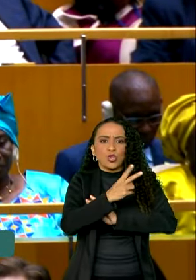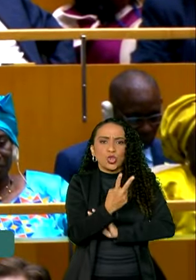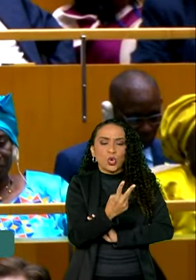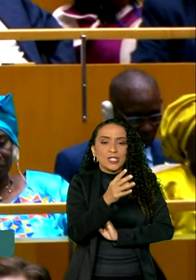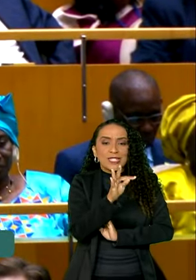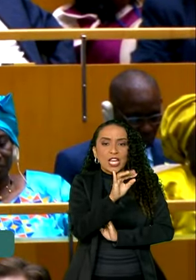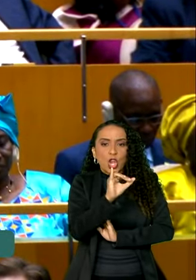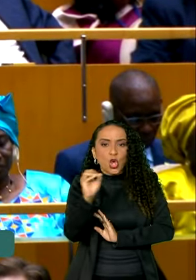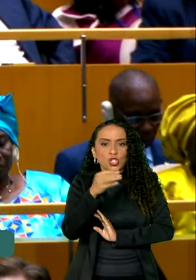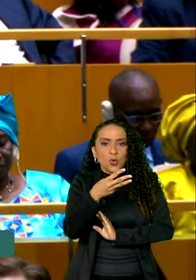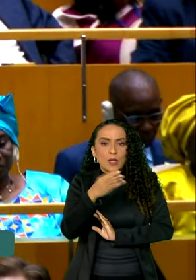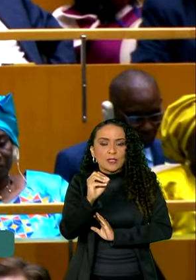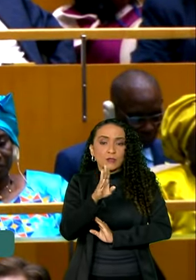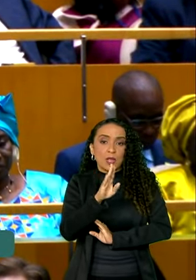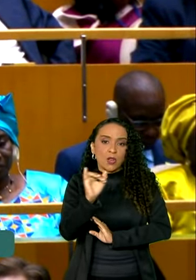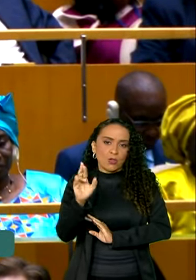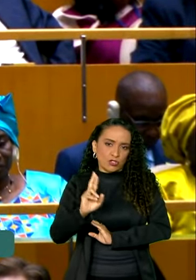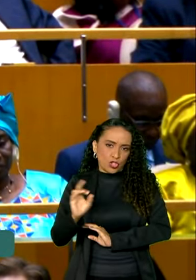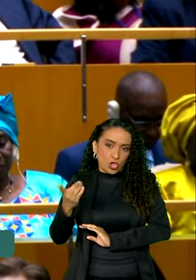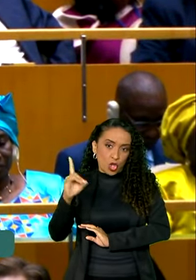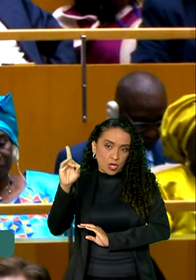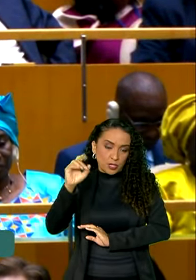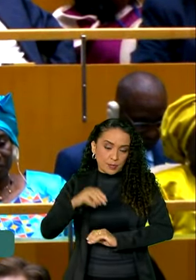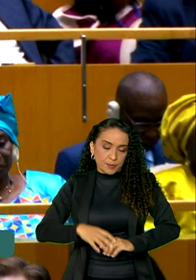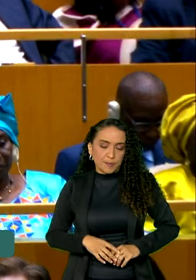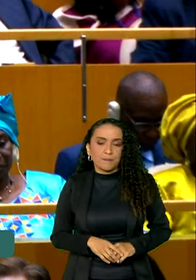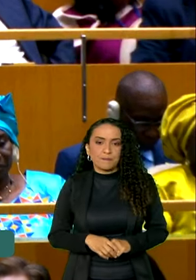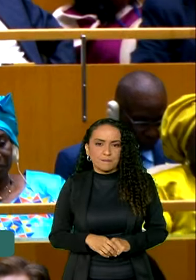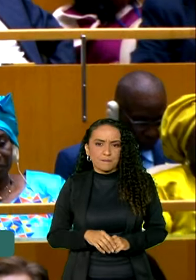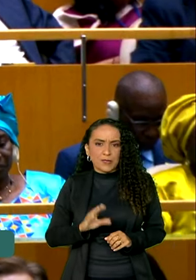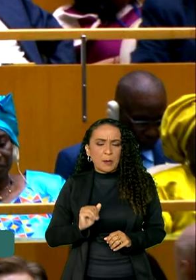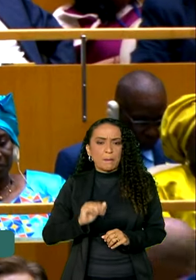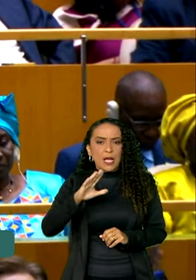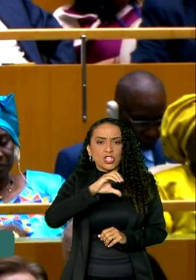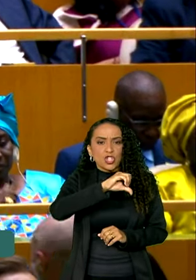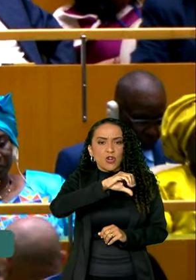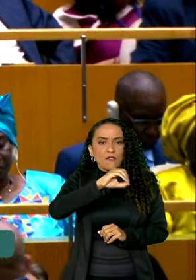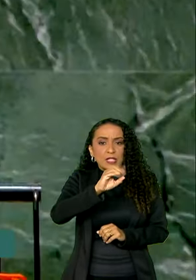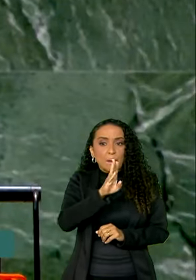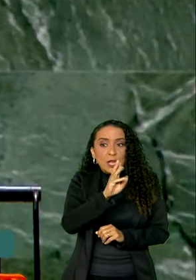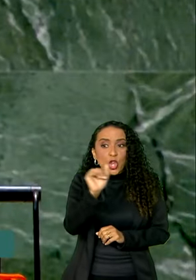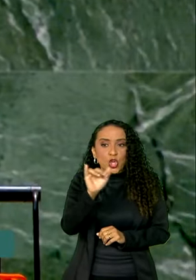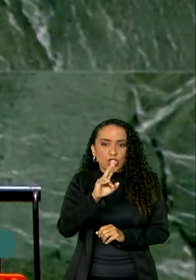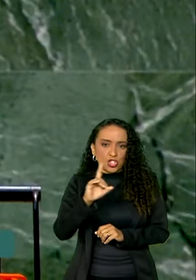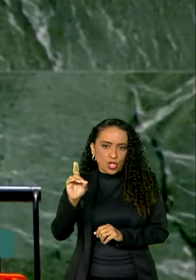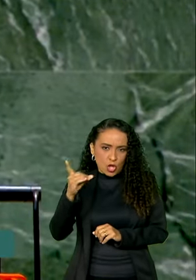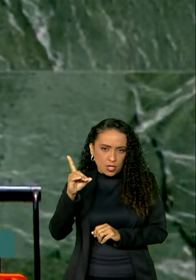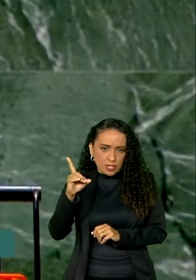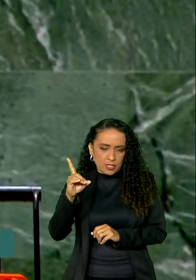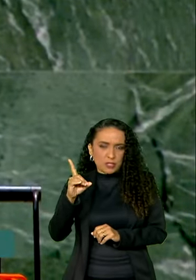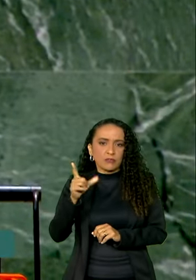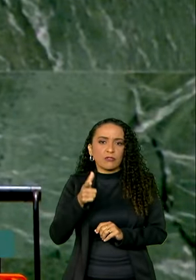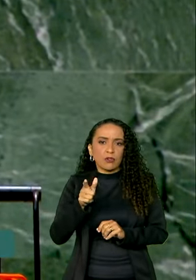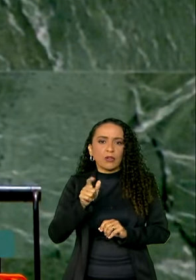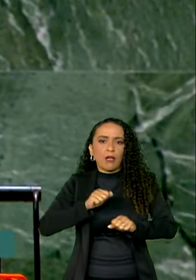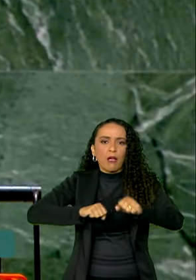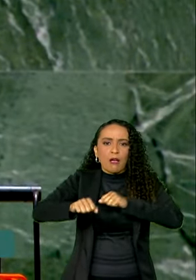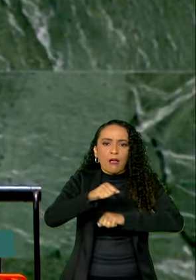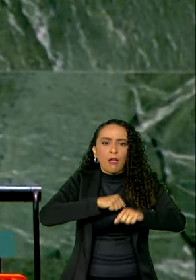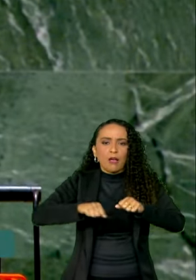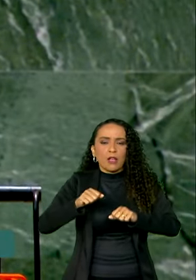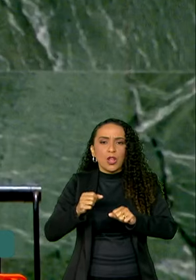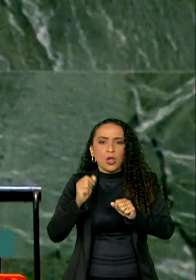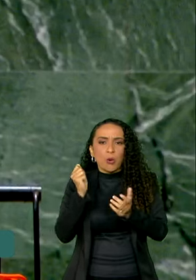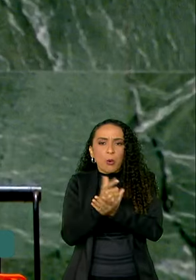trilhões e 400 bilhões de dólares. Mais de 90 bilhões de dólares foram mobilizados com arsenais